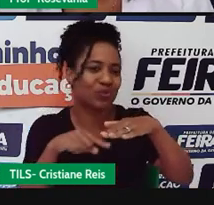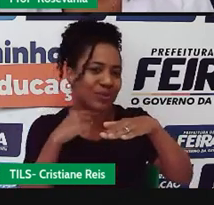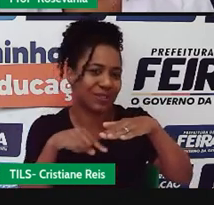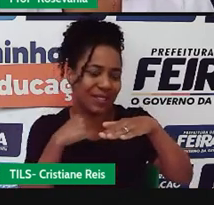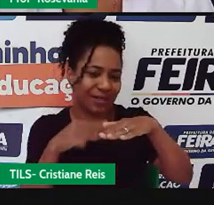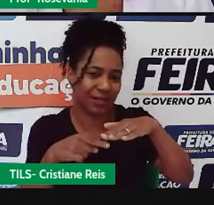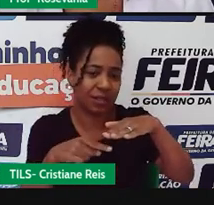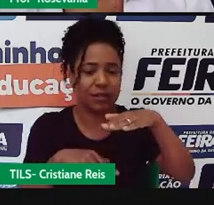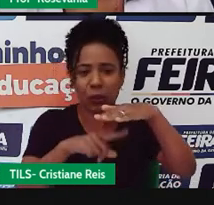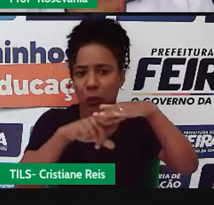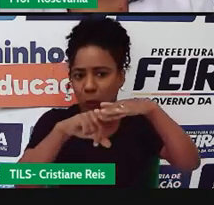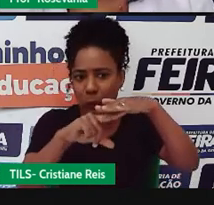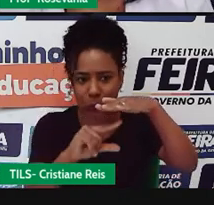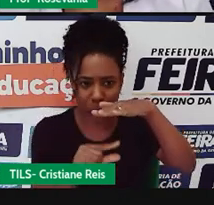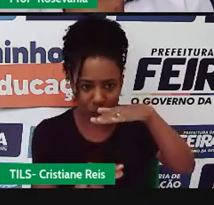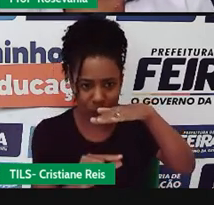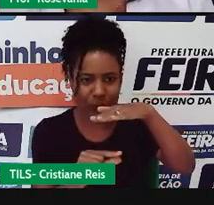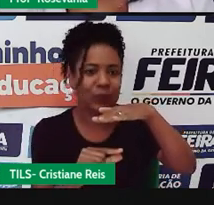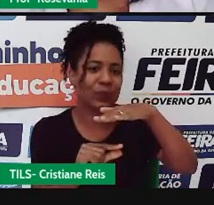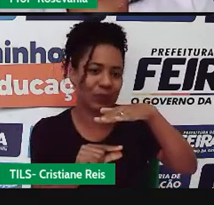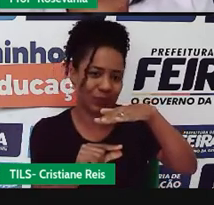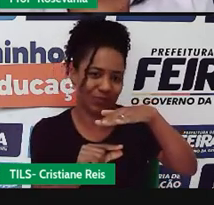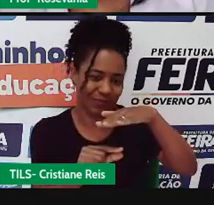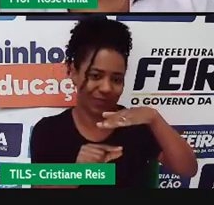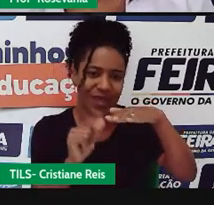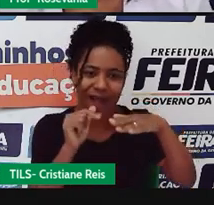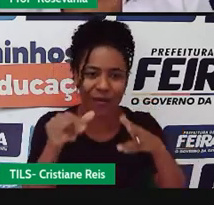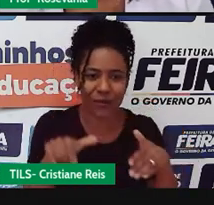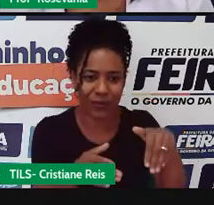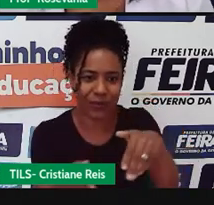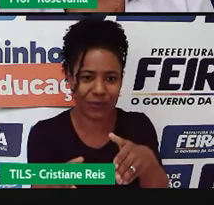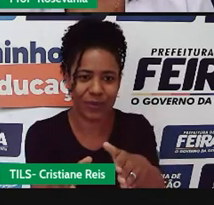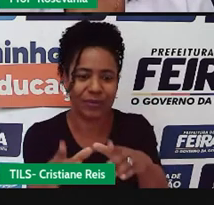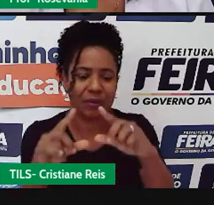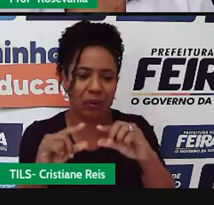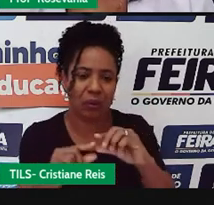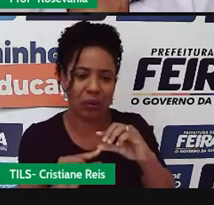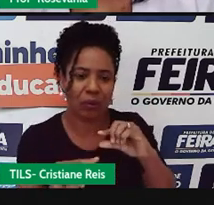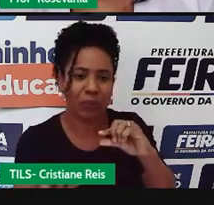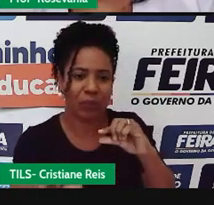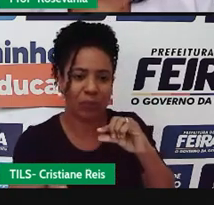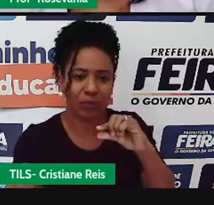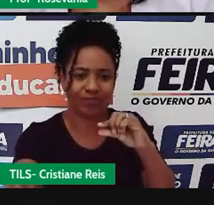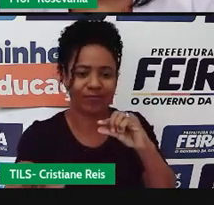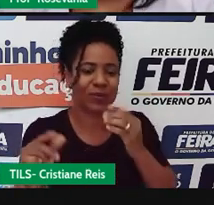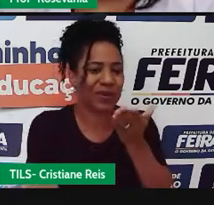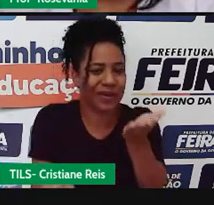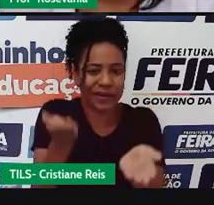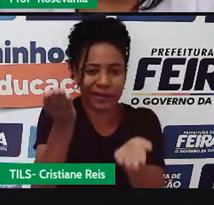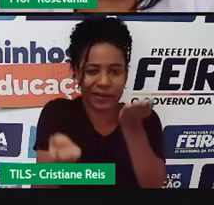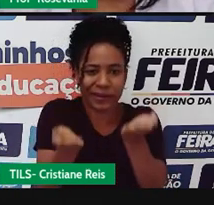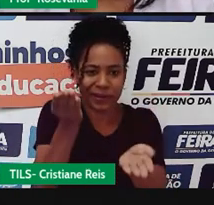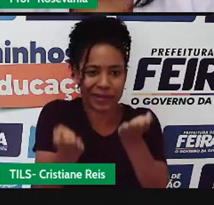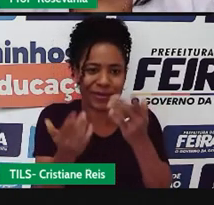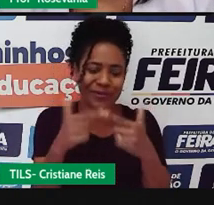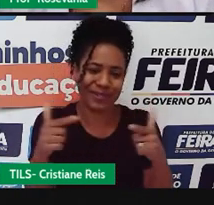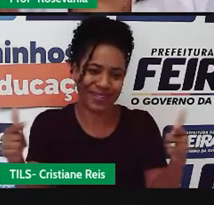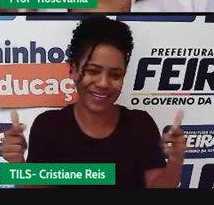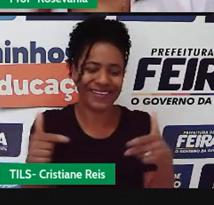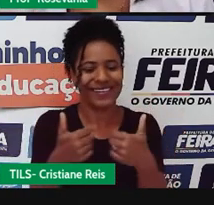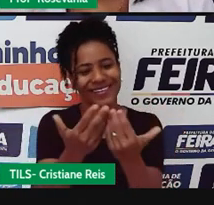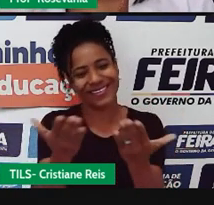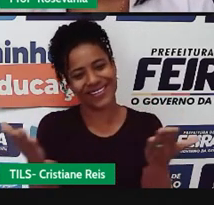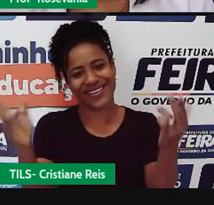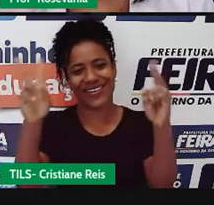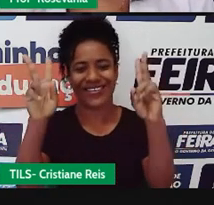muito a água que vai infiltrar nesse solo para manter o clima equilibrado, viu? Bom, esse é assunto da nossa aula de hoje, espero que